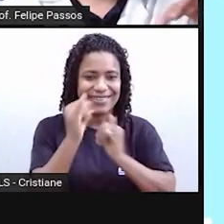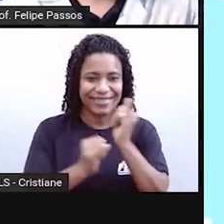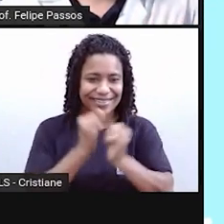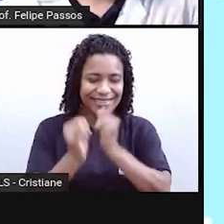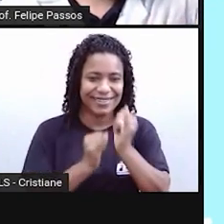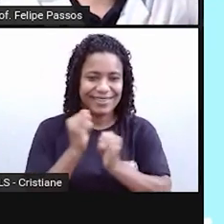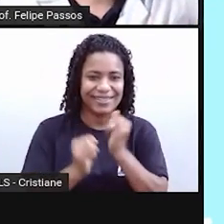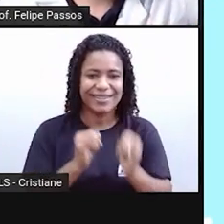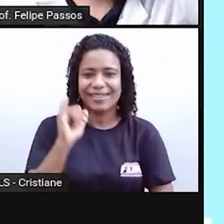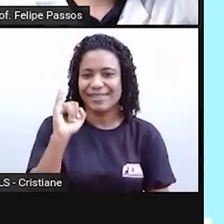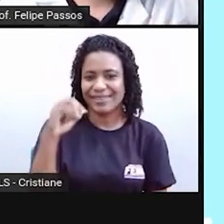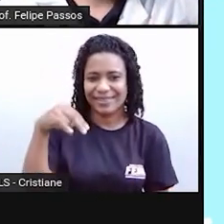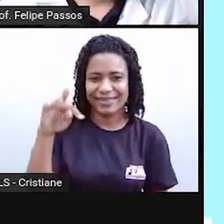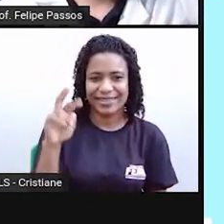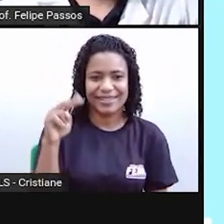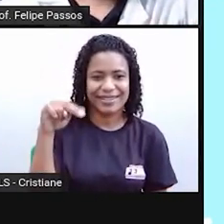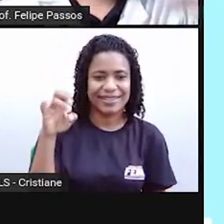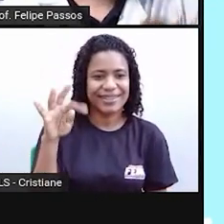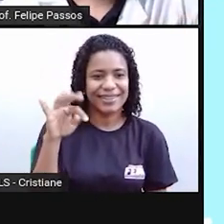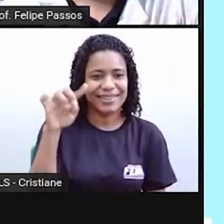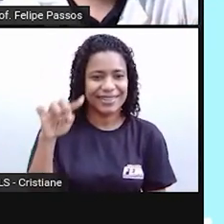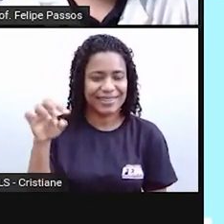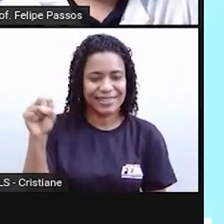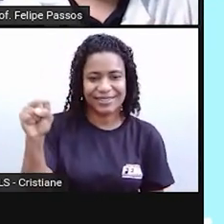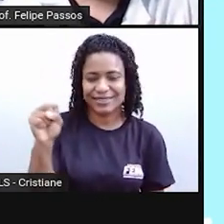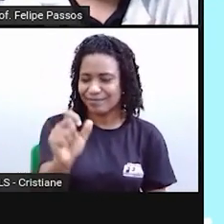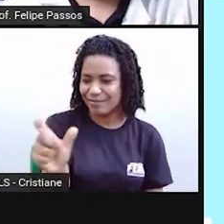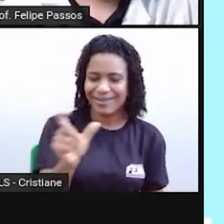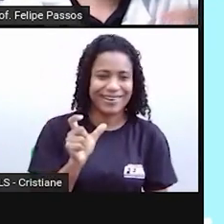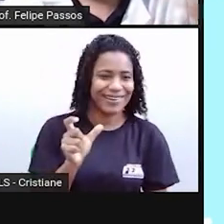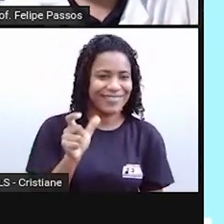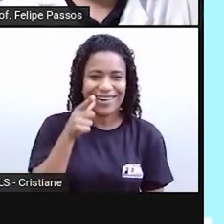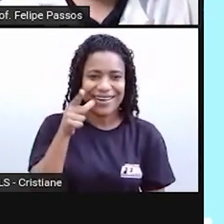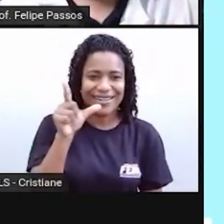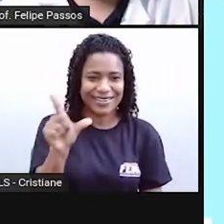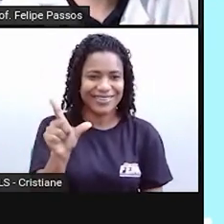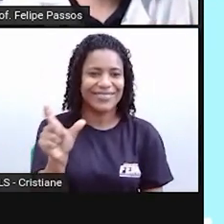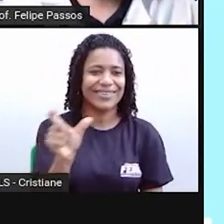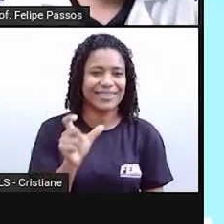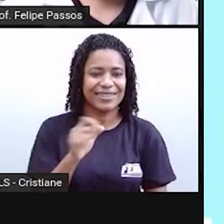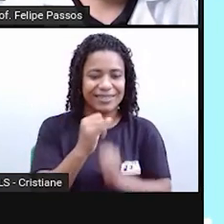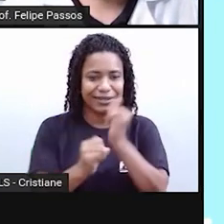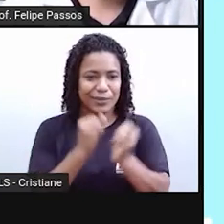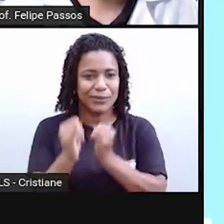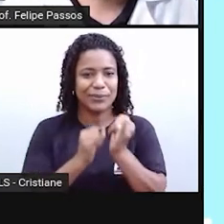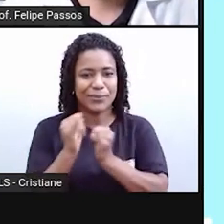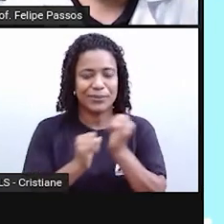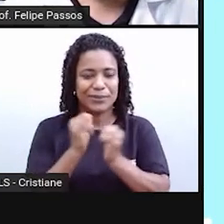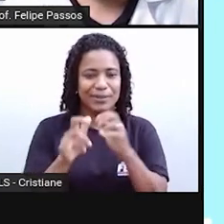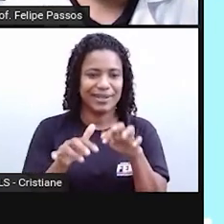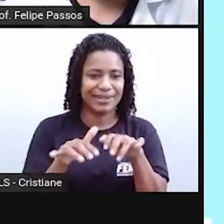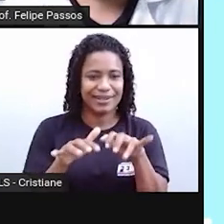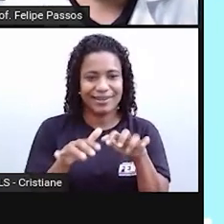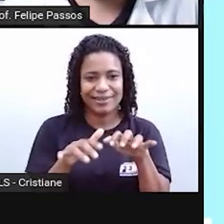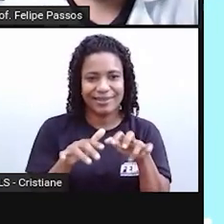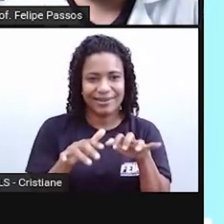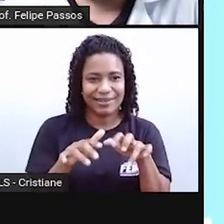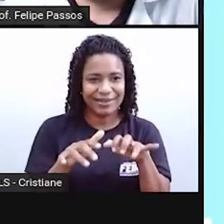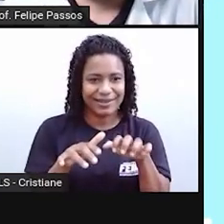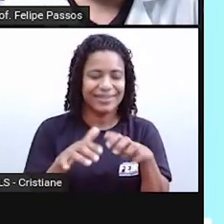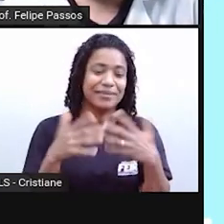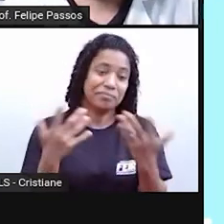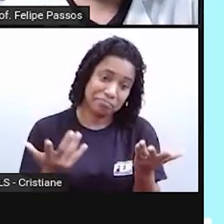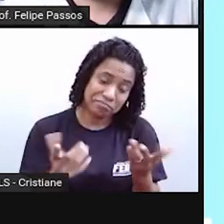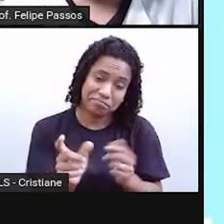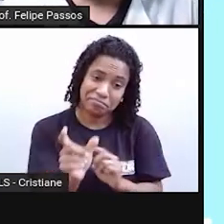palavras que a gente usa na internet. Então, interneteis não existe. Mas a gente está utilizando, então, vai que daqui a alguns anos ela passe a existir.